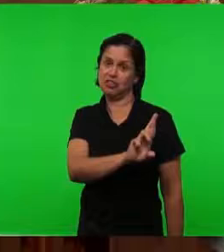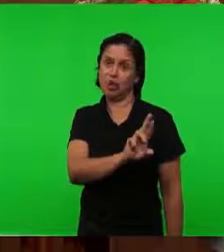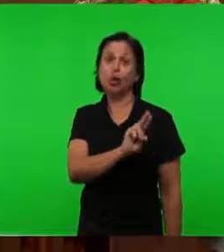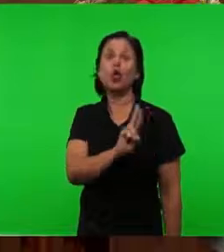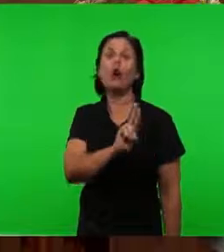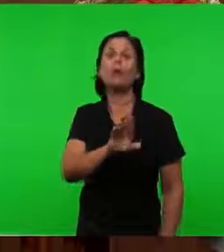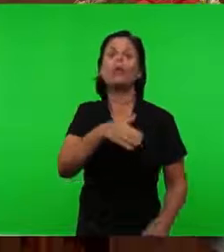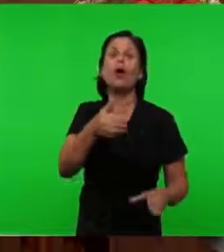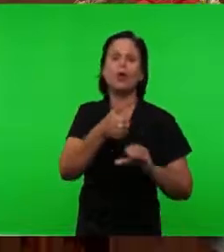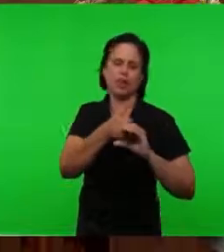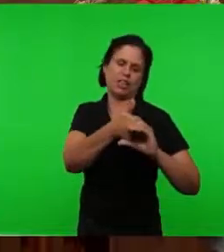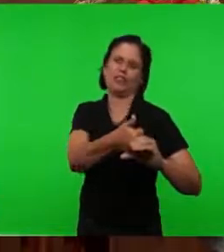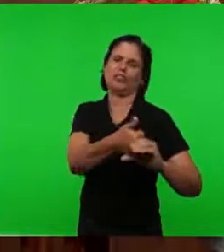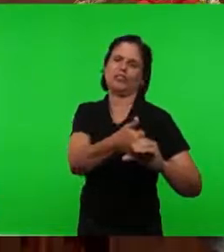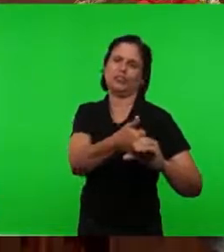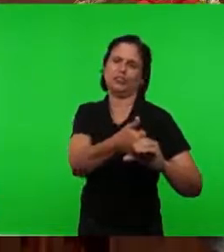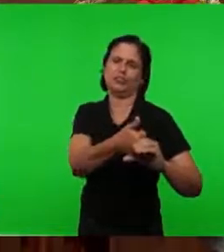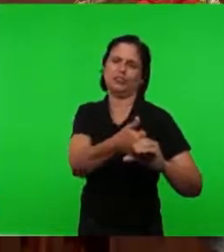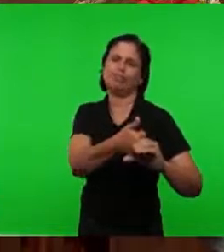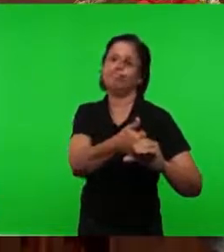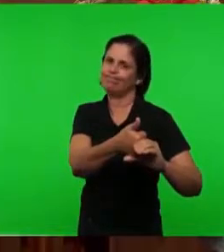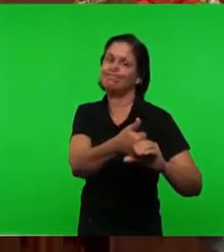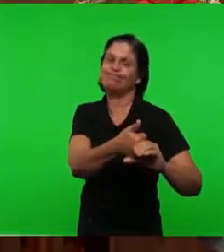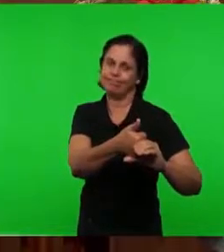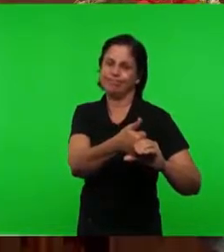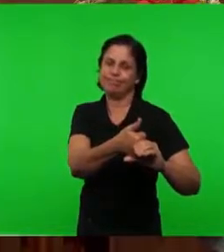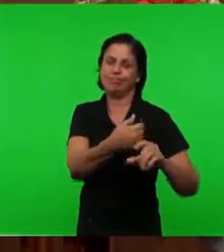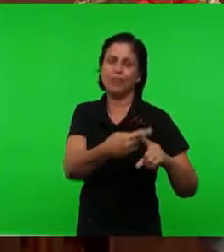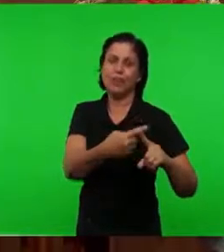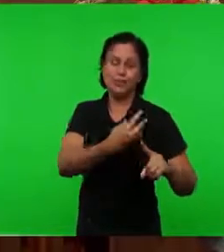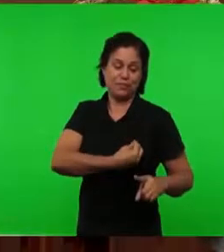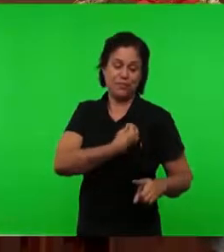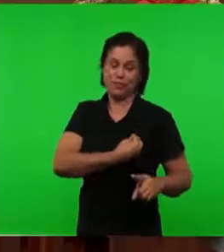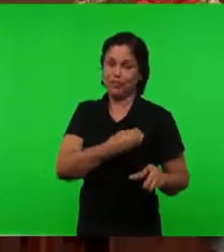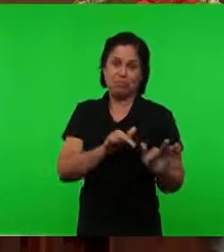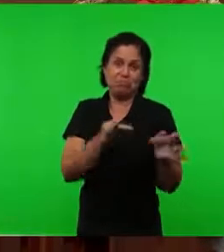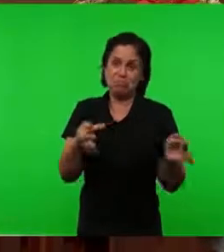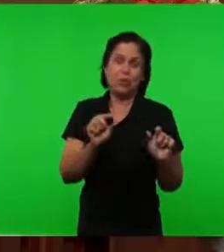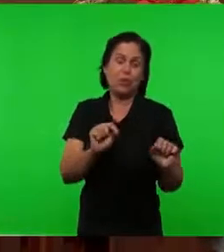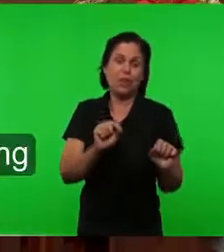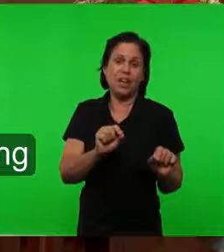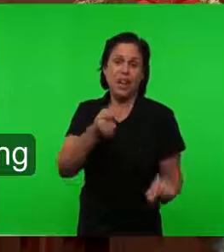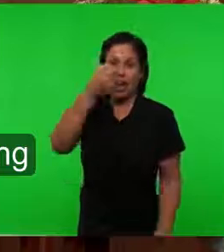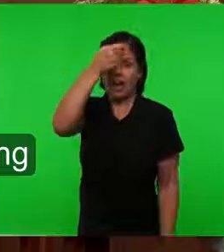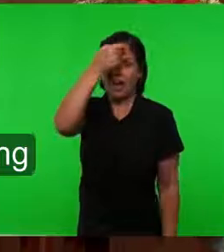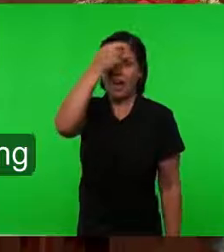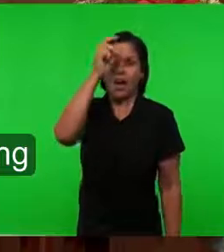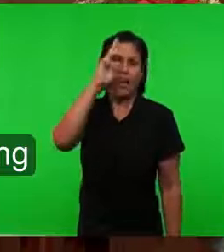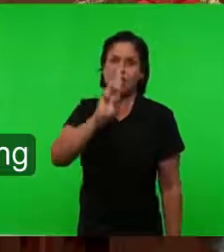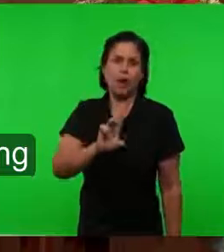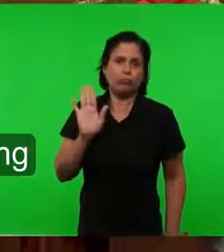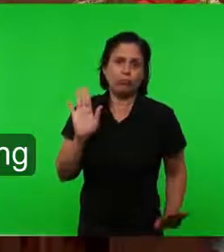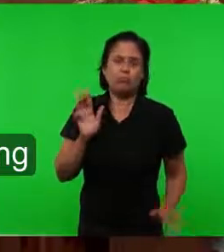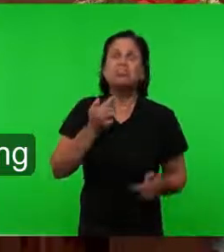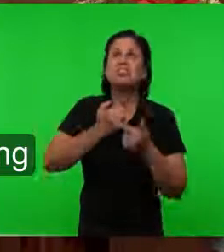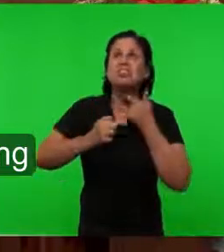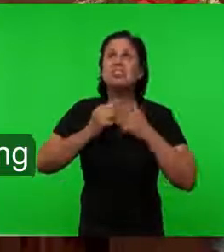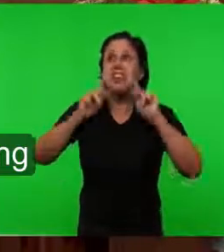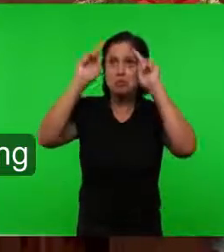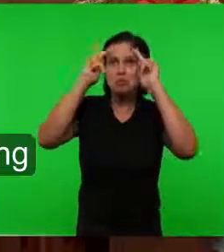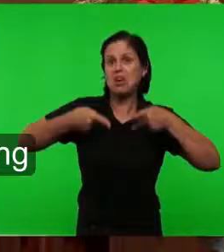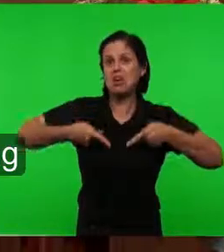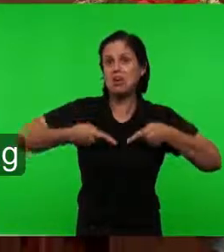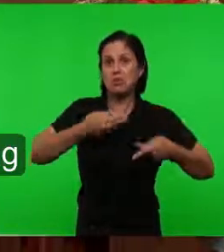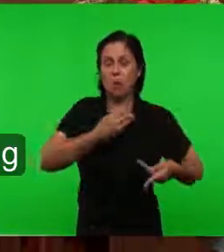cristianismo Vivendo Aquilo que era Simplesmente A razão O desejo humano O